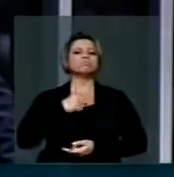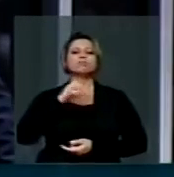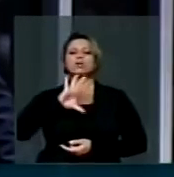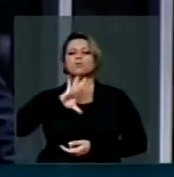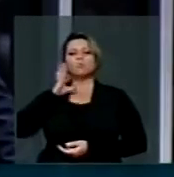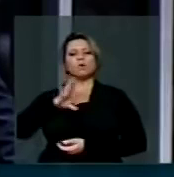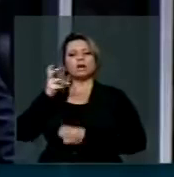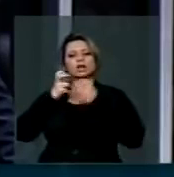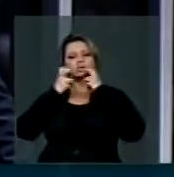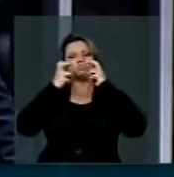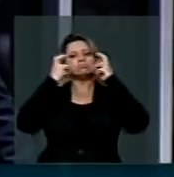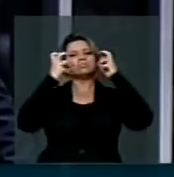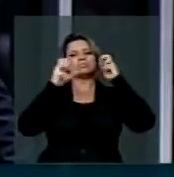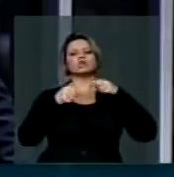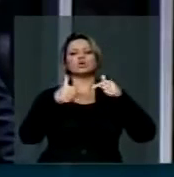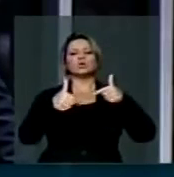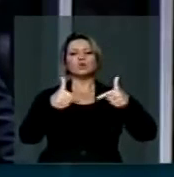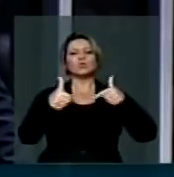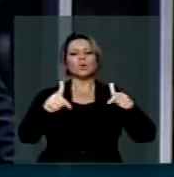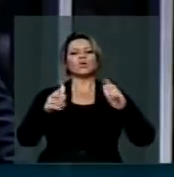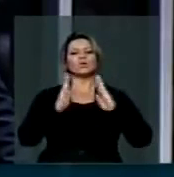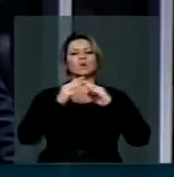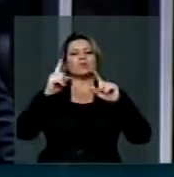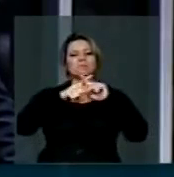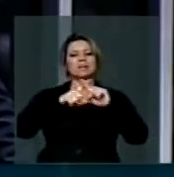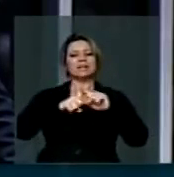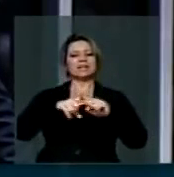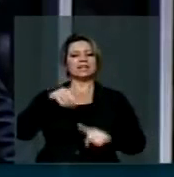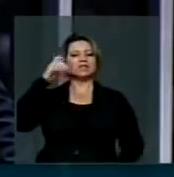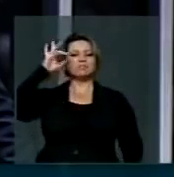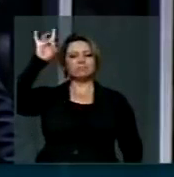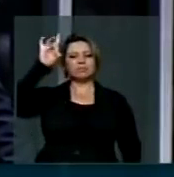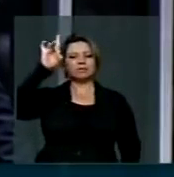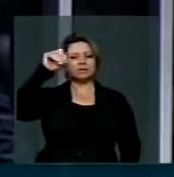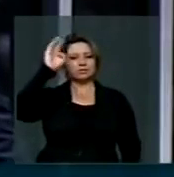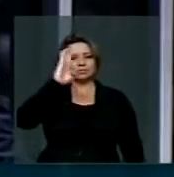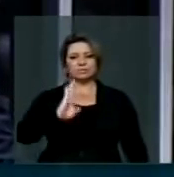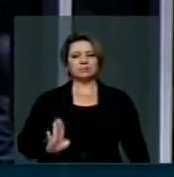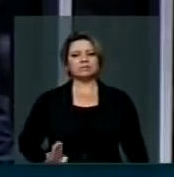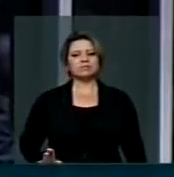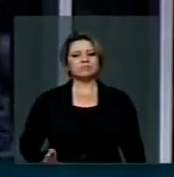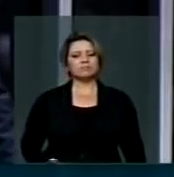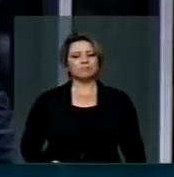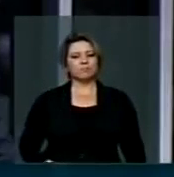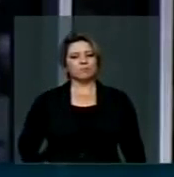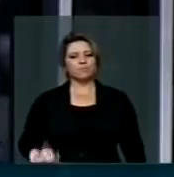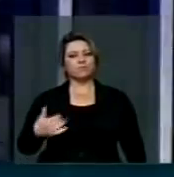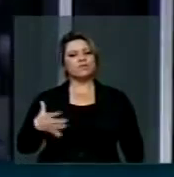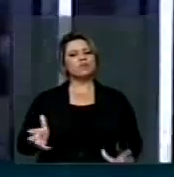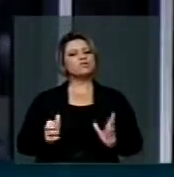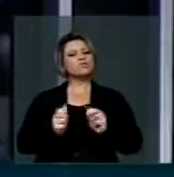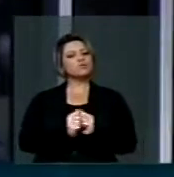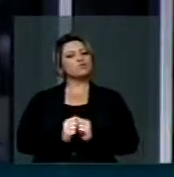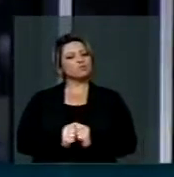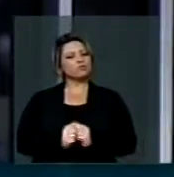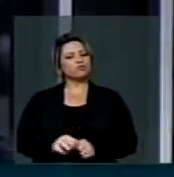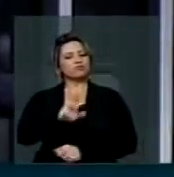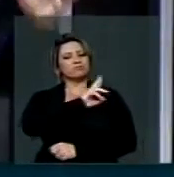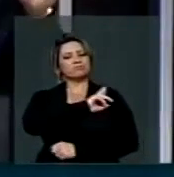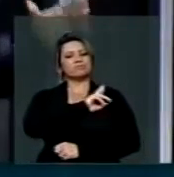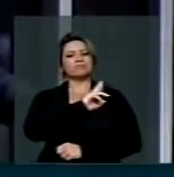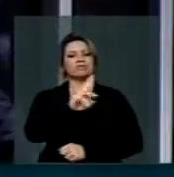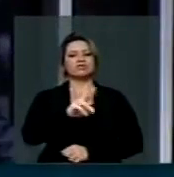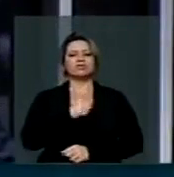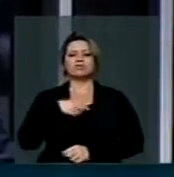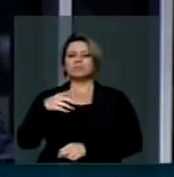em defesa dos princípios defendidos por Deus e pela Igreja do Senhor neste Brasil. Estivemos juntos com os representantes desta Igreja,